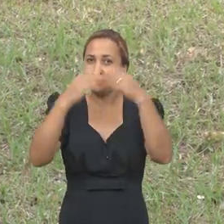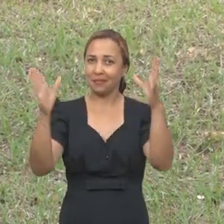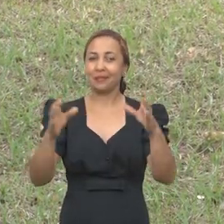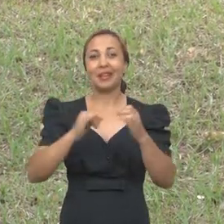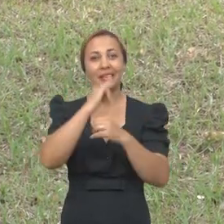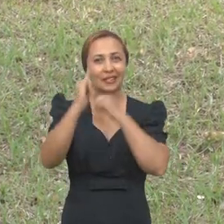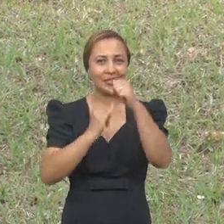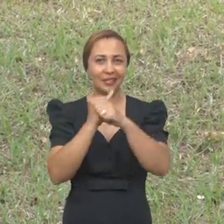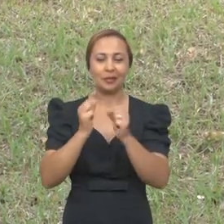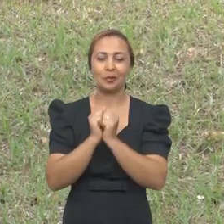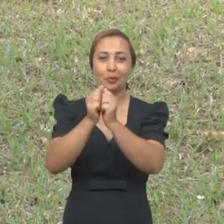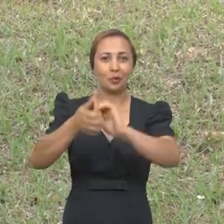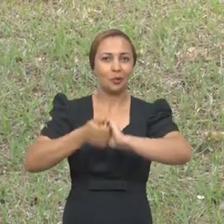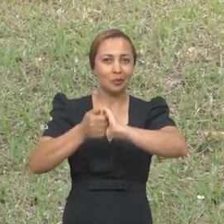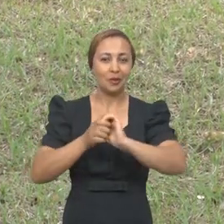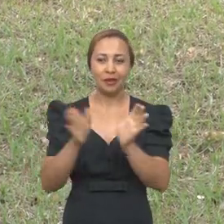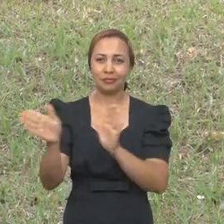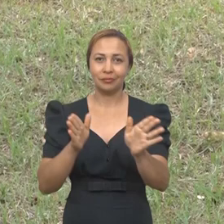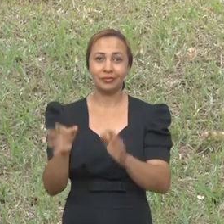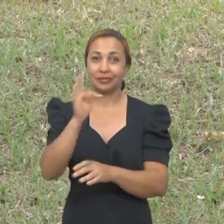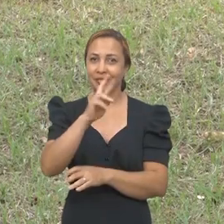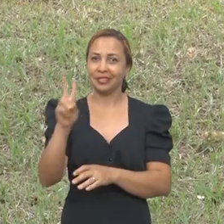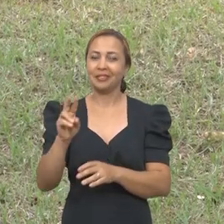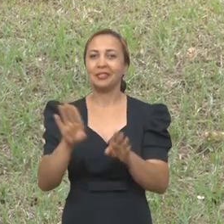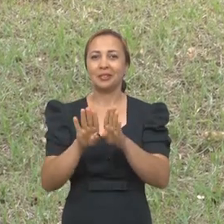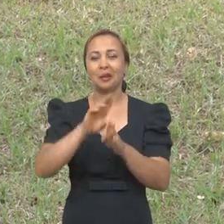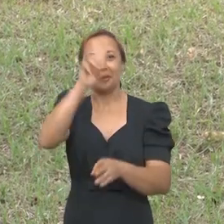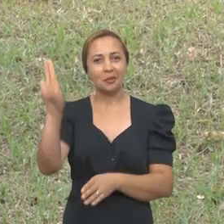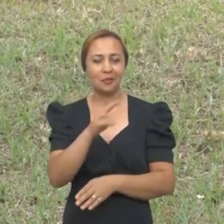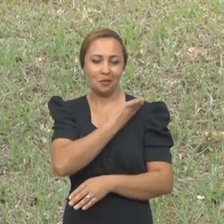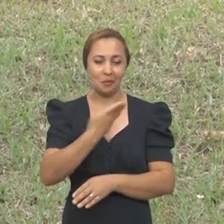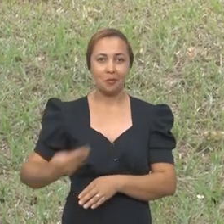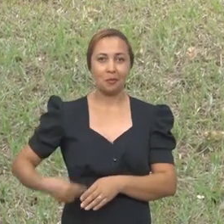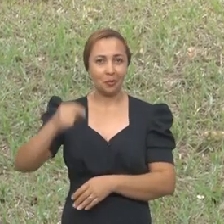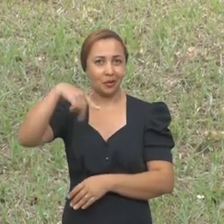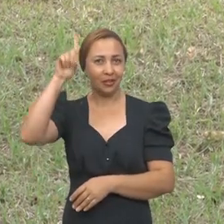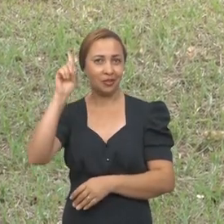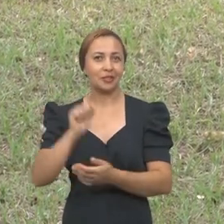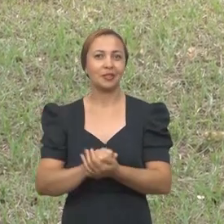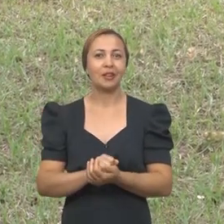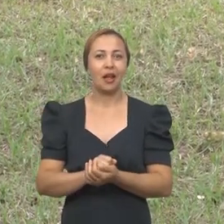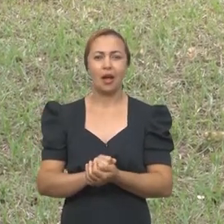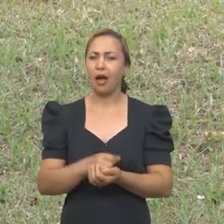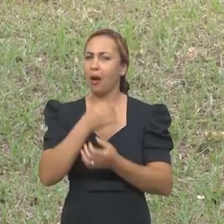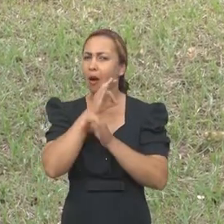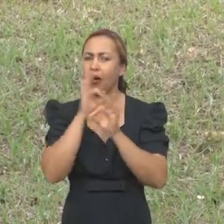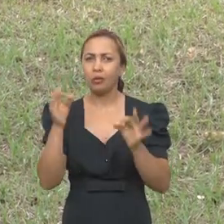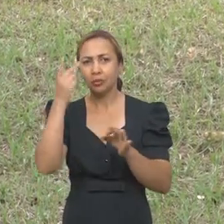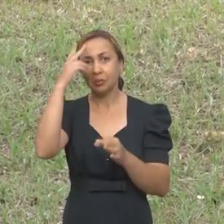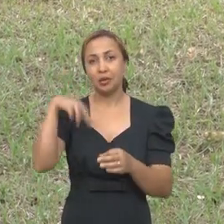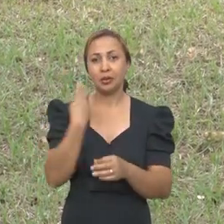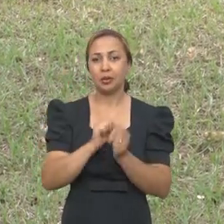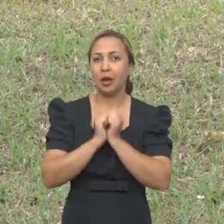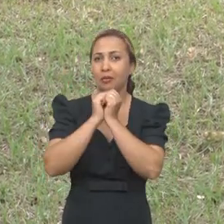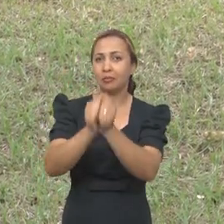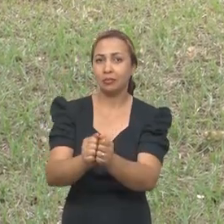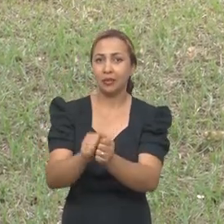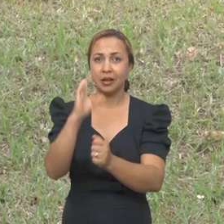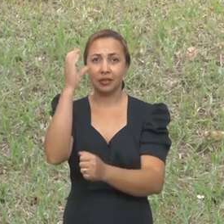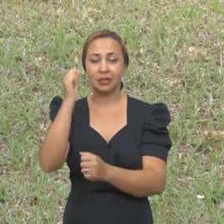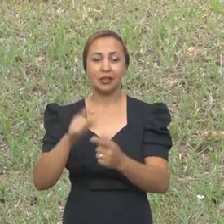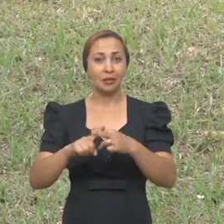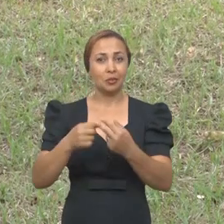produzido por meio da colaboração entre as TVs e universidades públicas nordestinas. Uma oportunidade para a gente